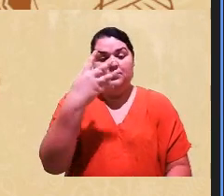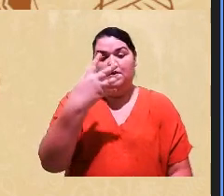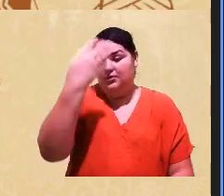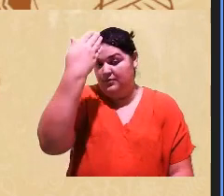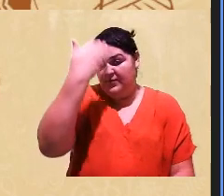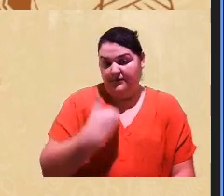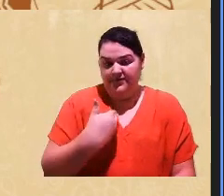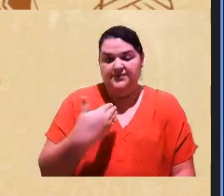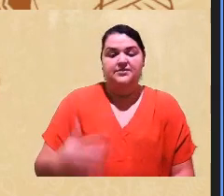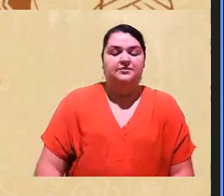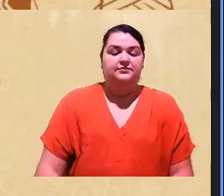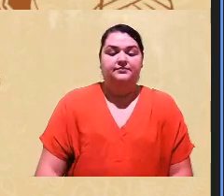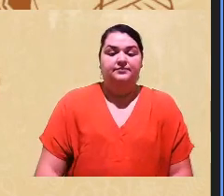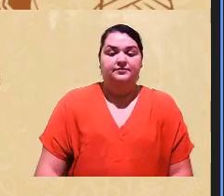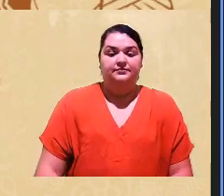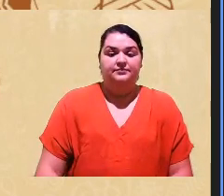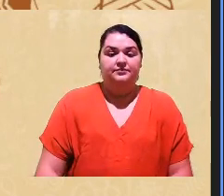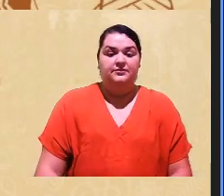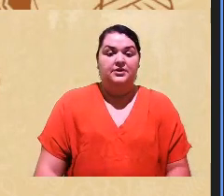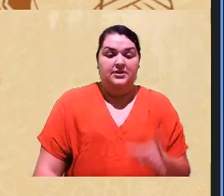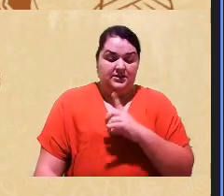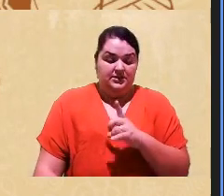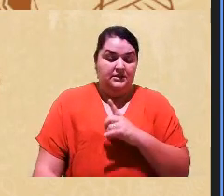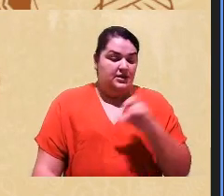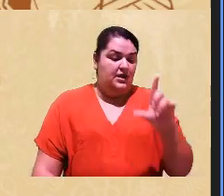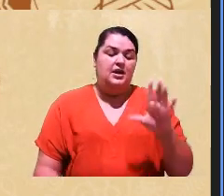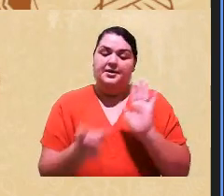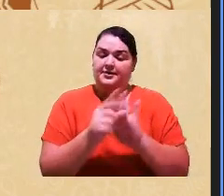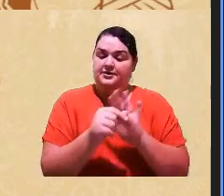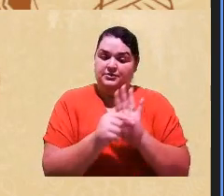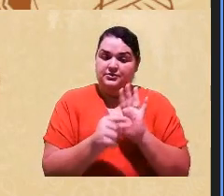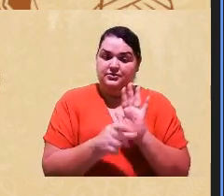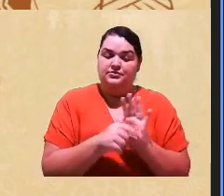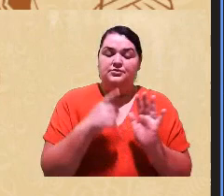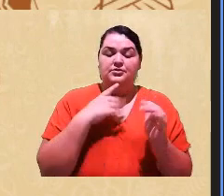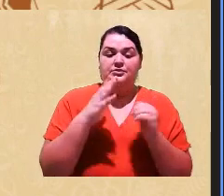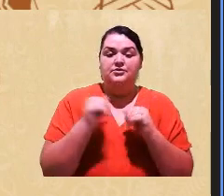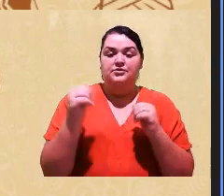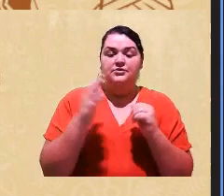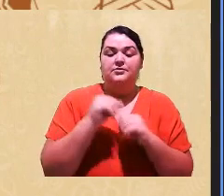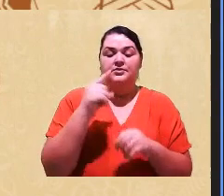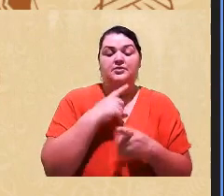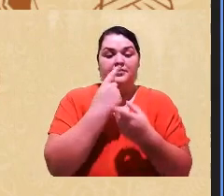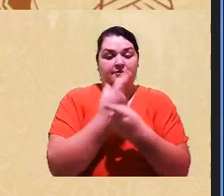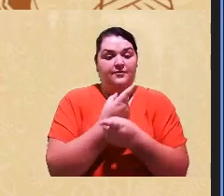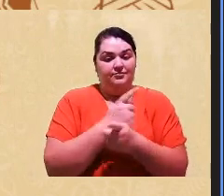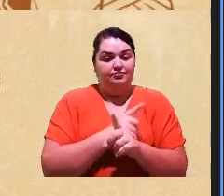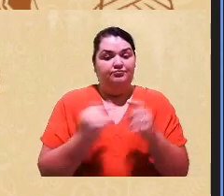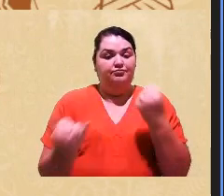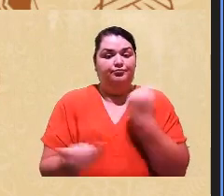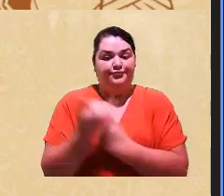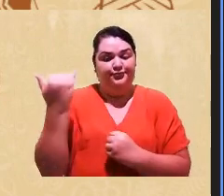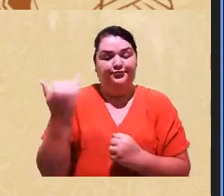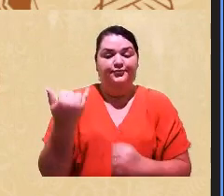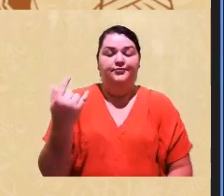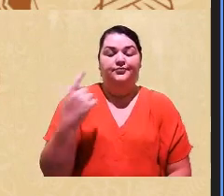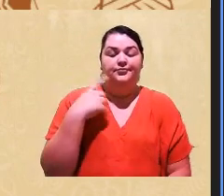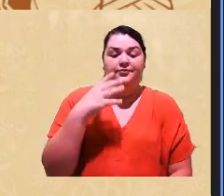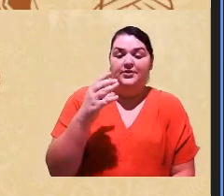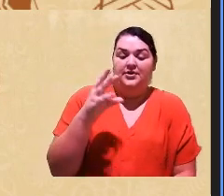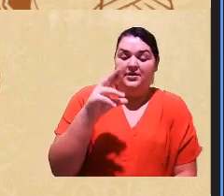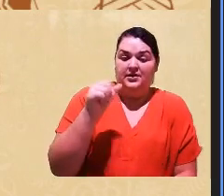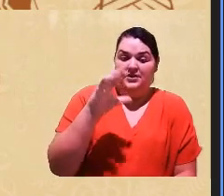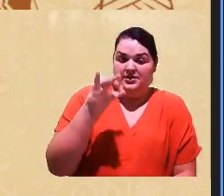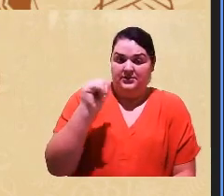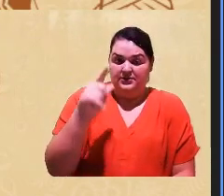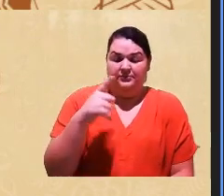que quis aqui, que nesse artigo, né, eu estou chamando de fraudadores nas cotas sociais. A